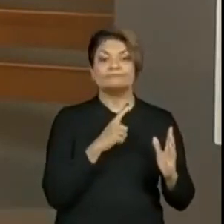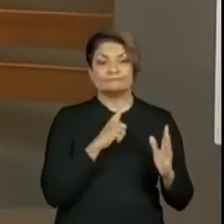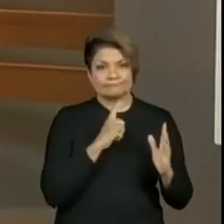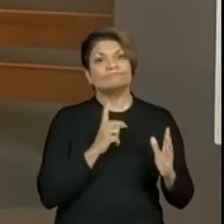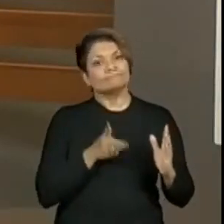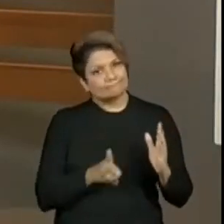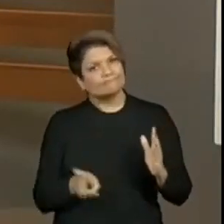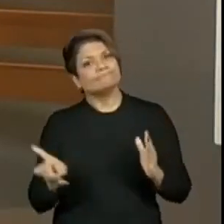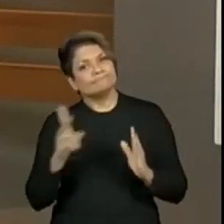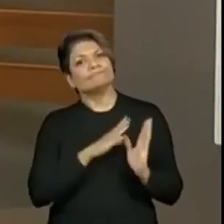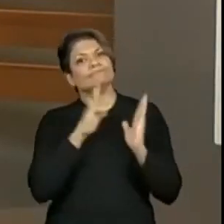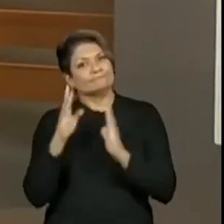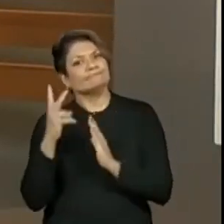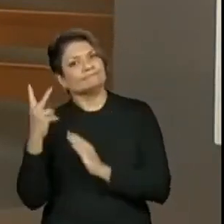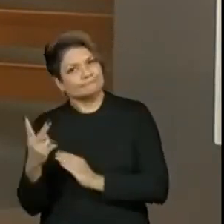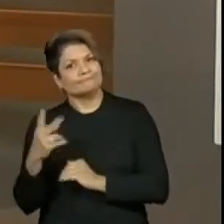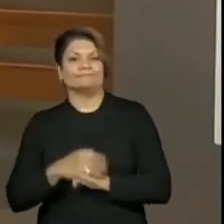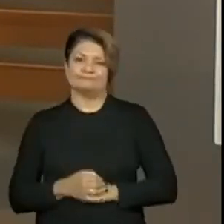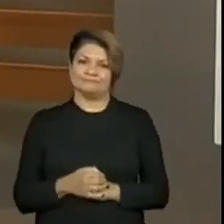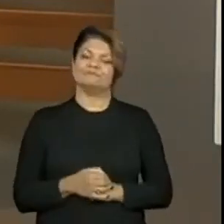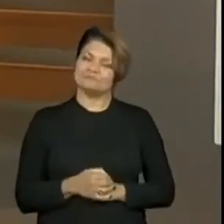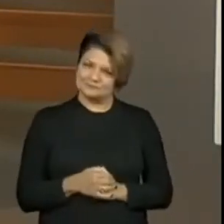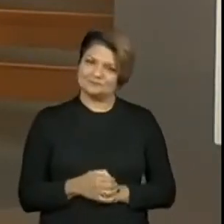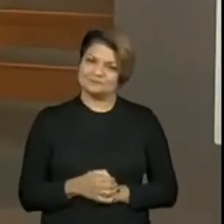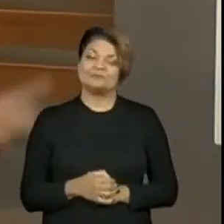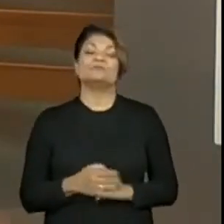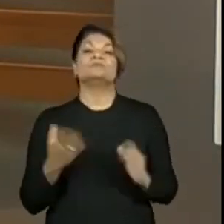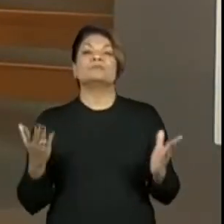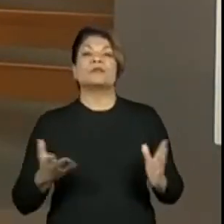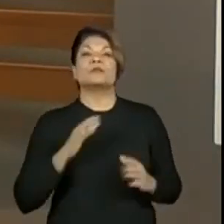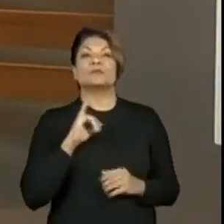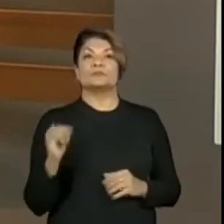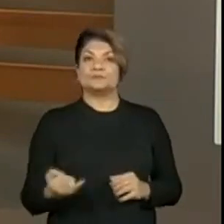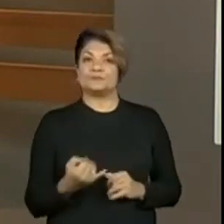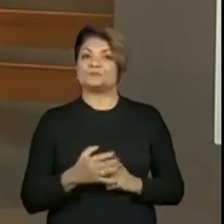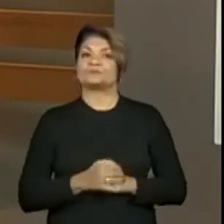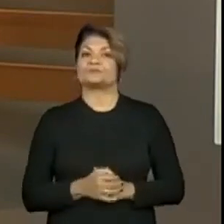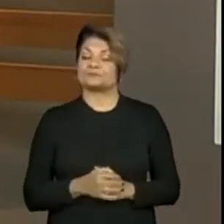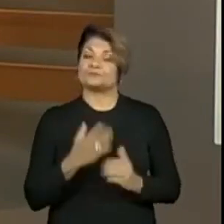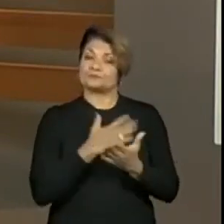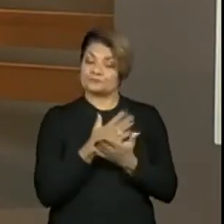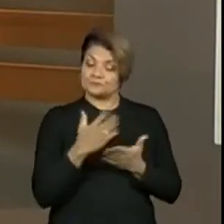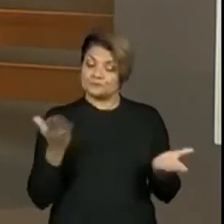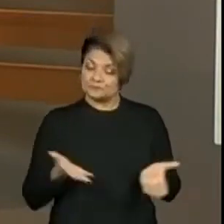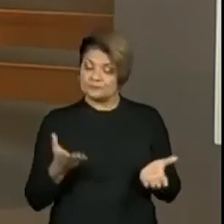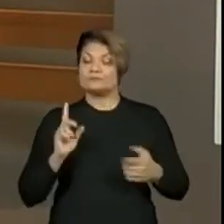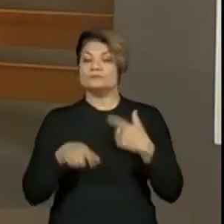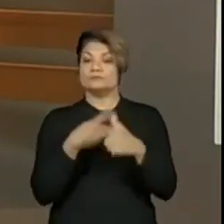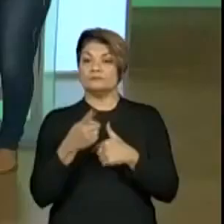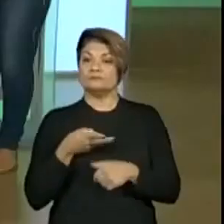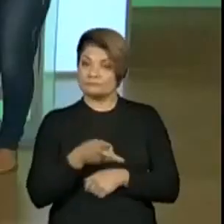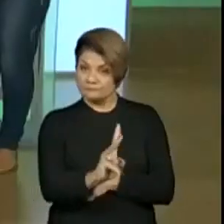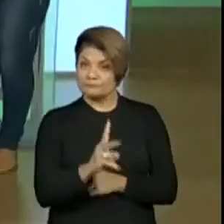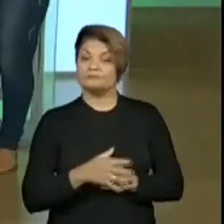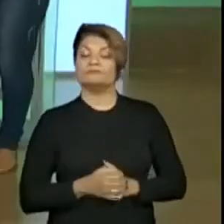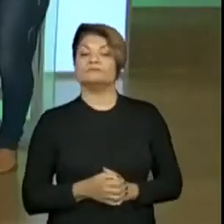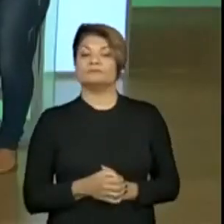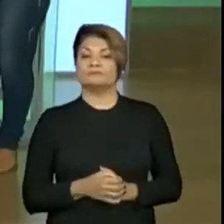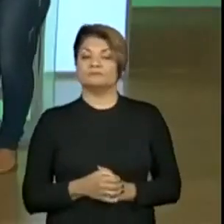Então, é um começo. Aproveite que para a gente, né, professora Vivi, dar a sequência disso, a gente precisa garantir muito bem essa aula. Sim.